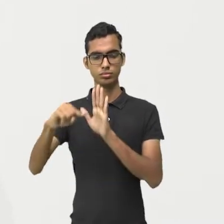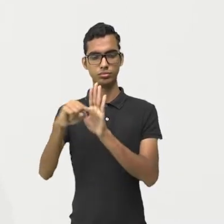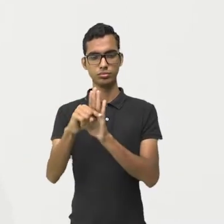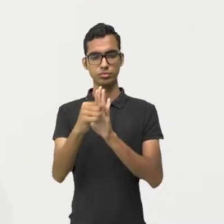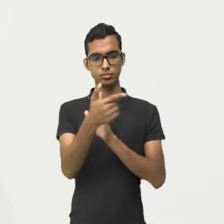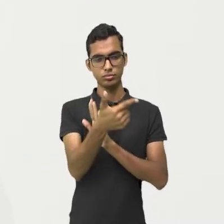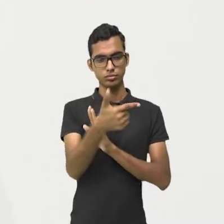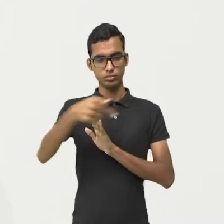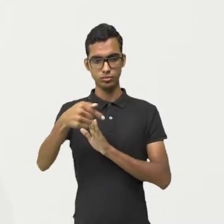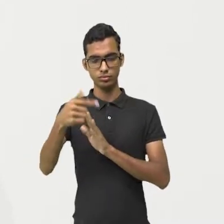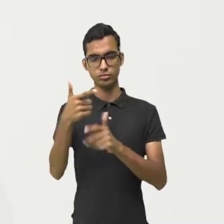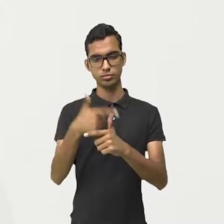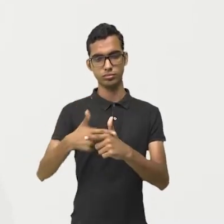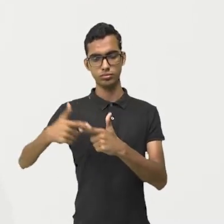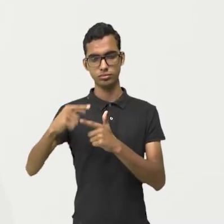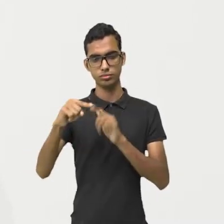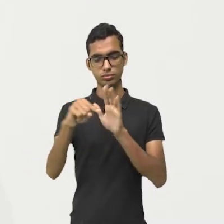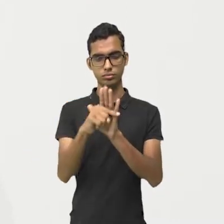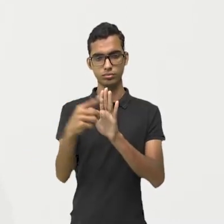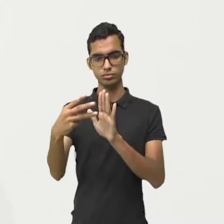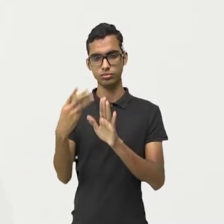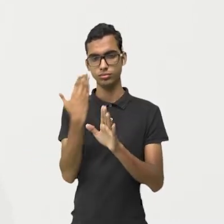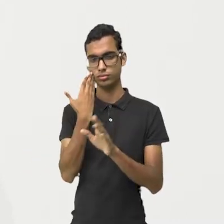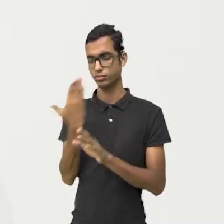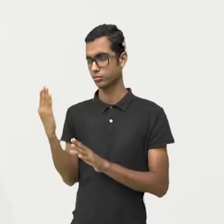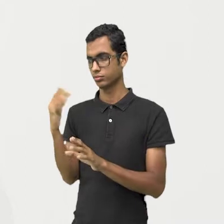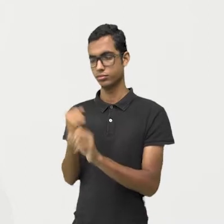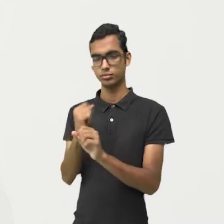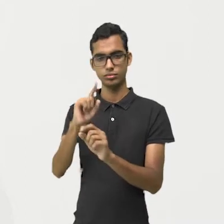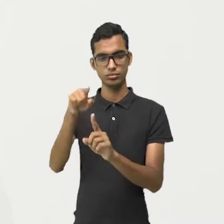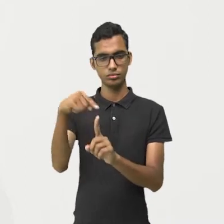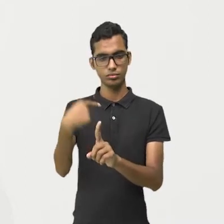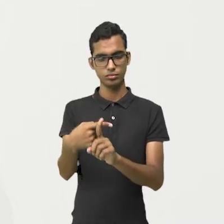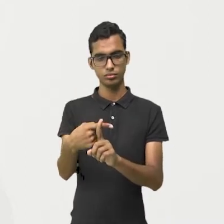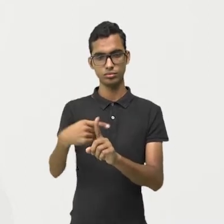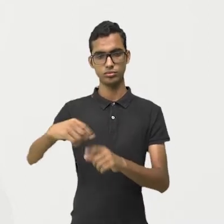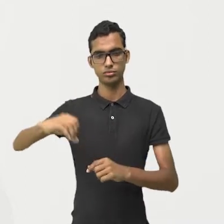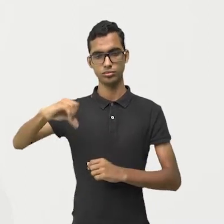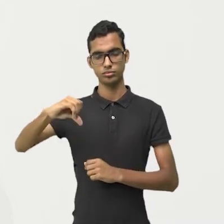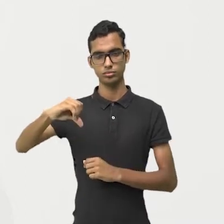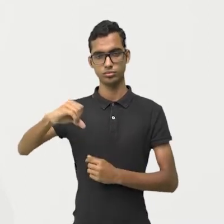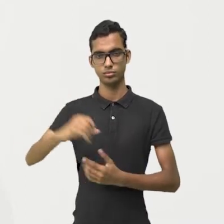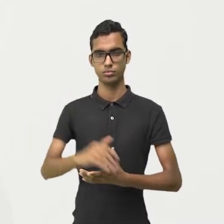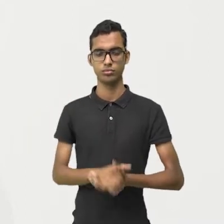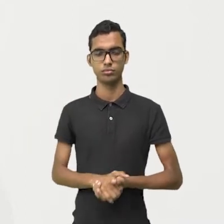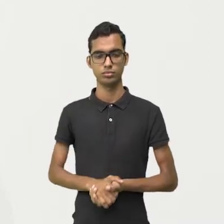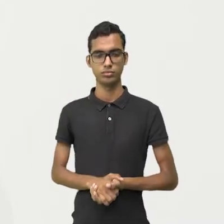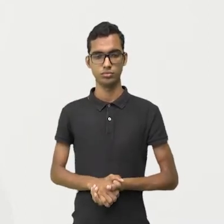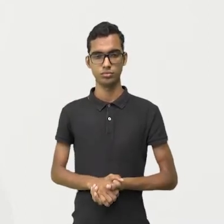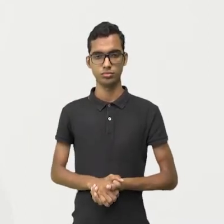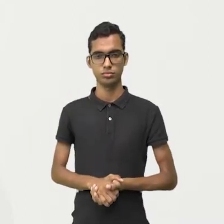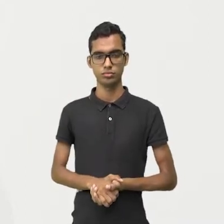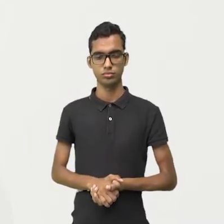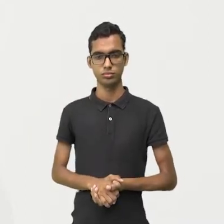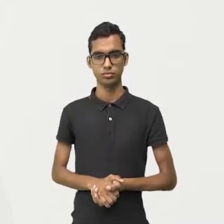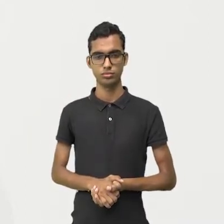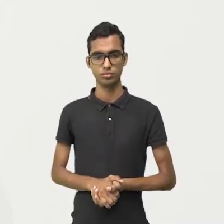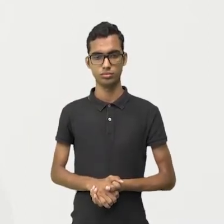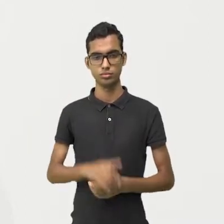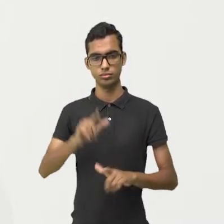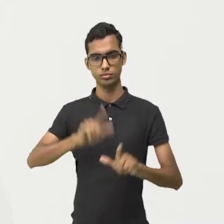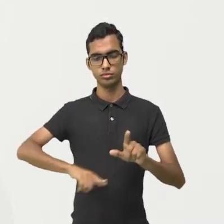resultado? Positivo. 27 dividido por 3 vai me dar mais 9. Na